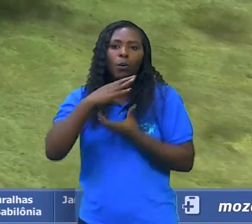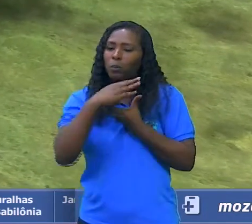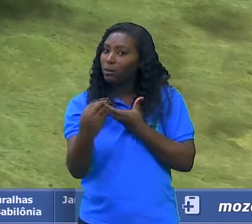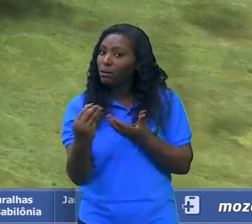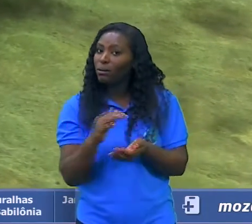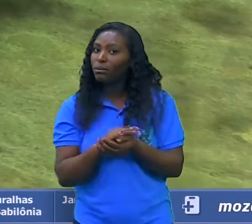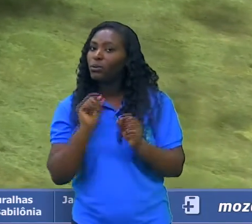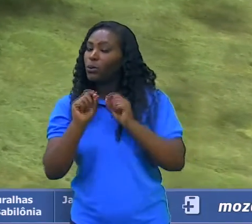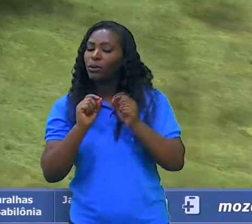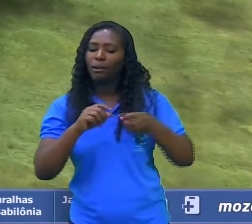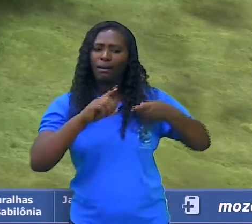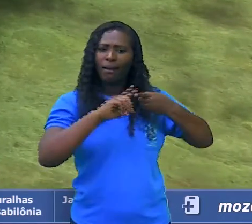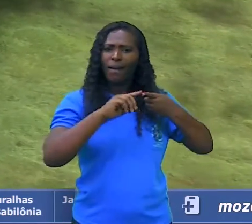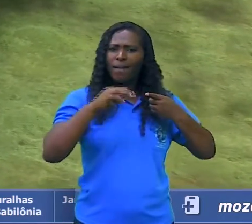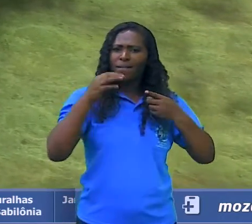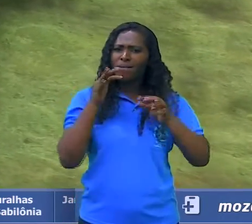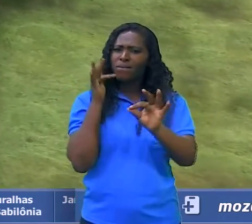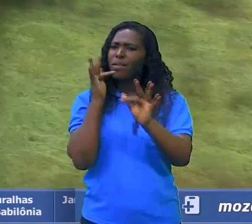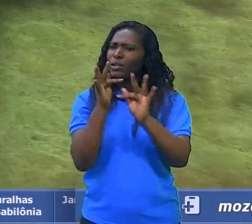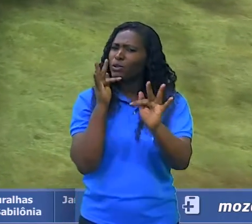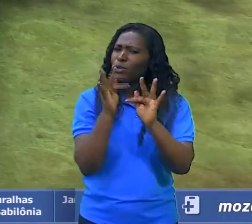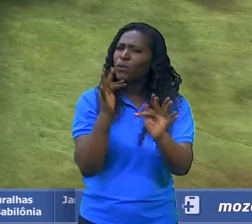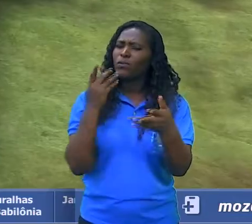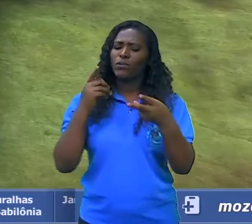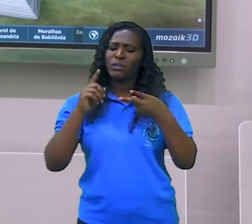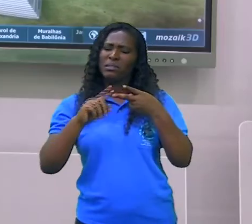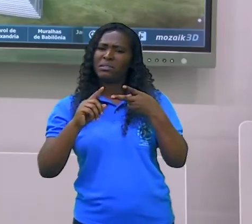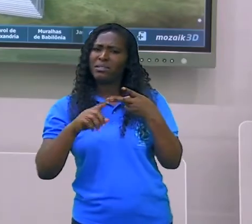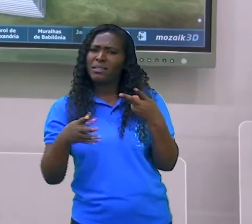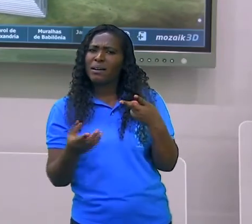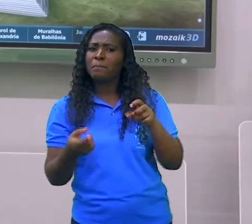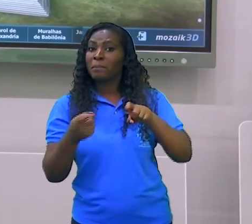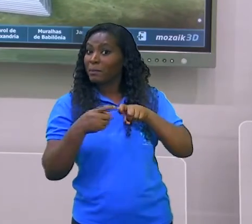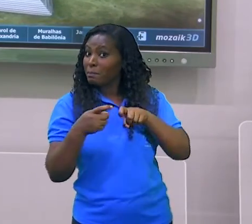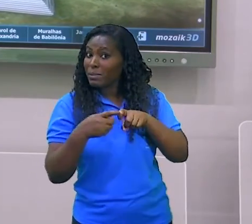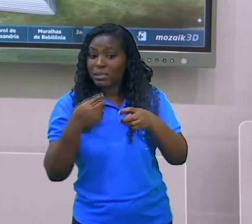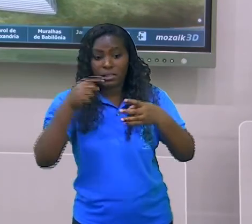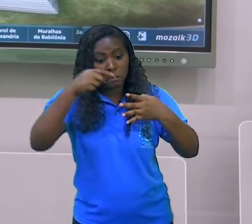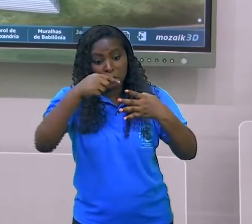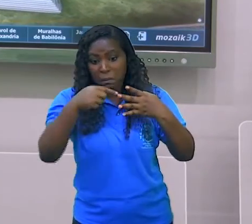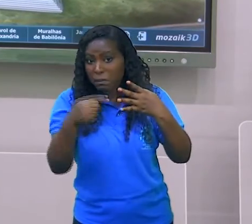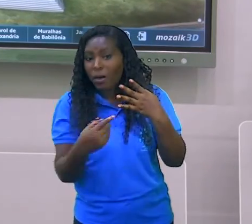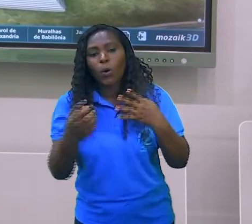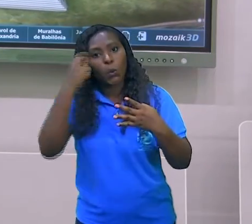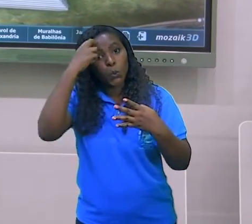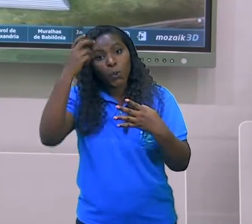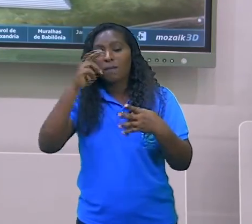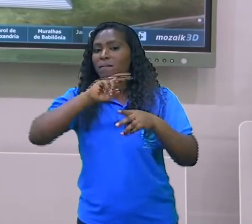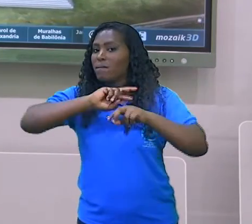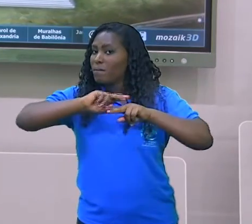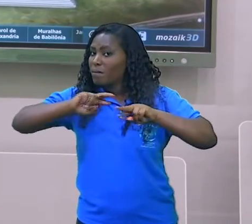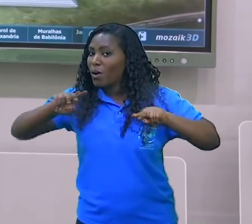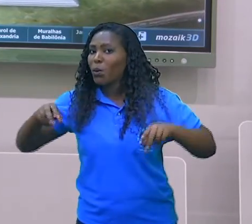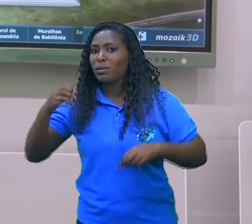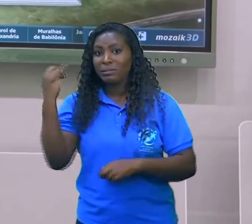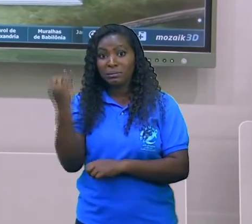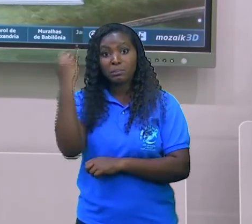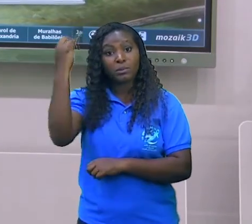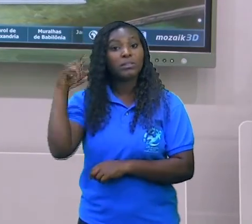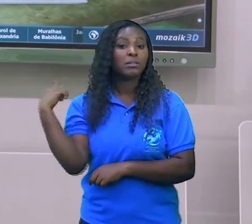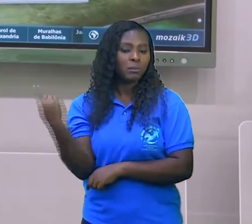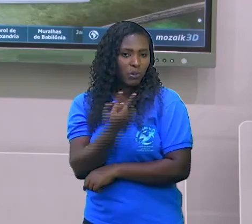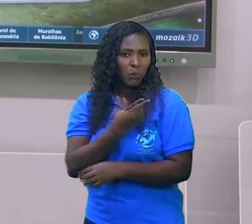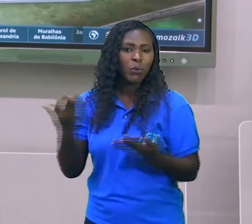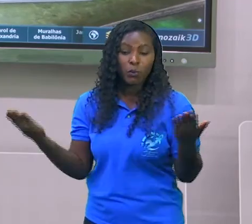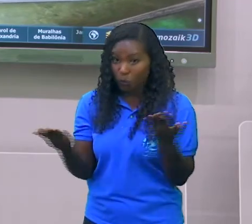que nós veremos na próxima aula, mais sobre a cultura da grega, né? Ou